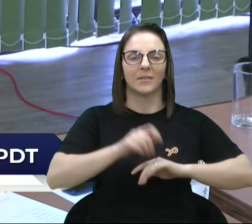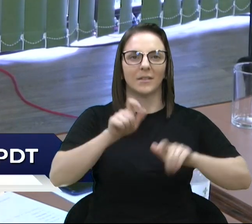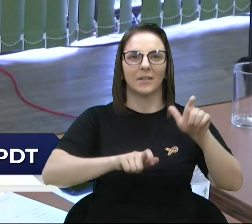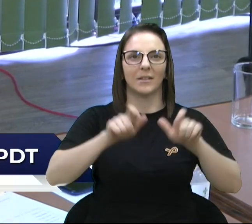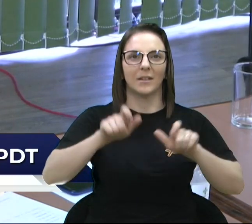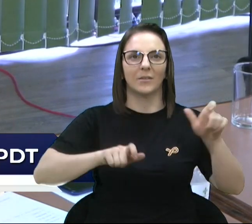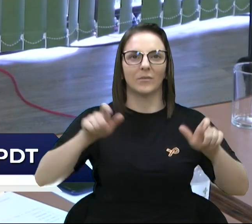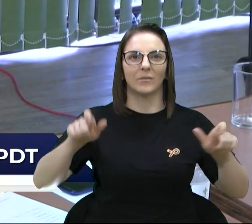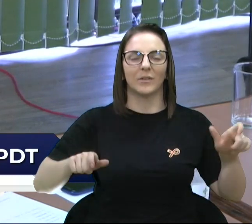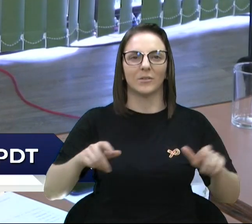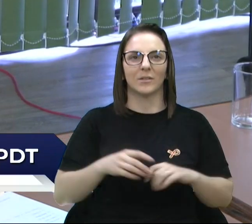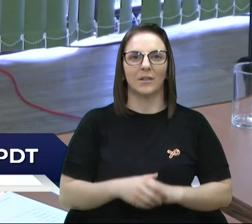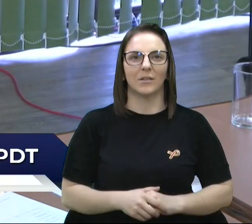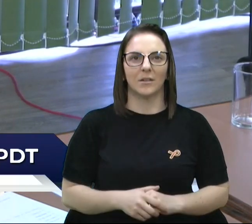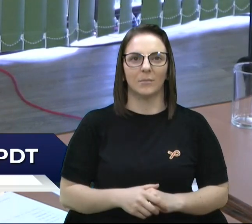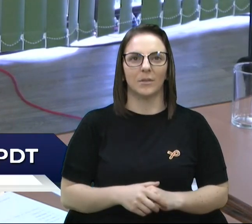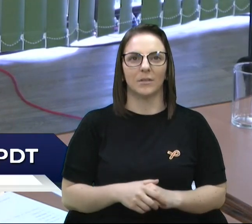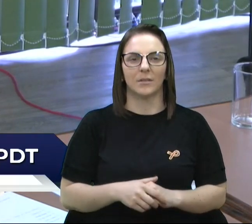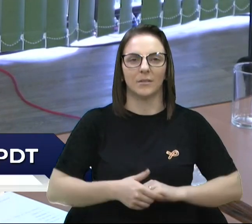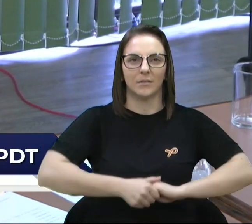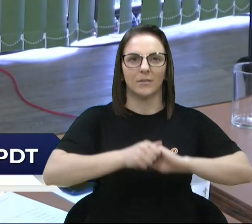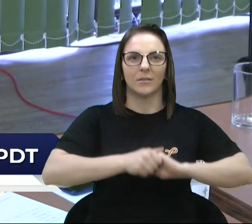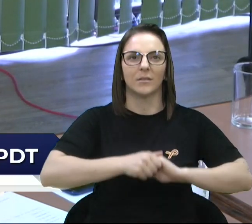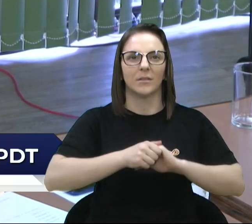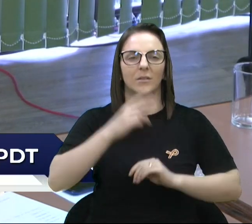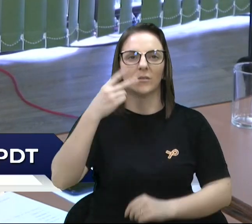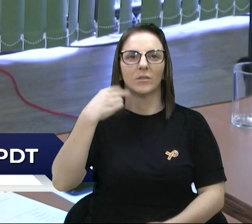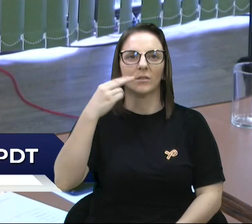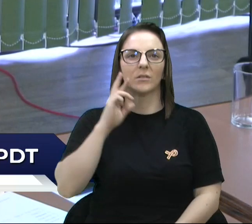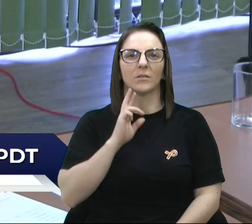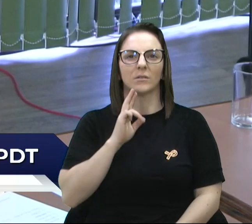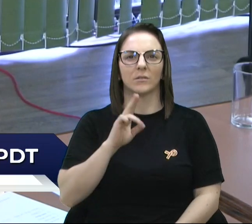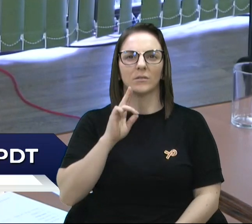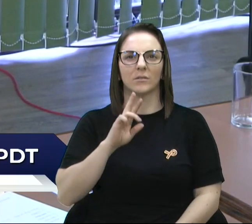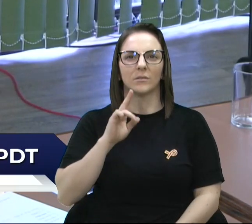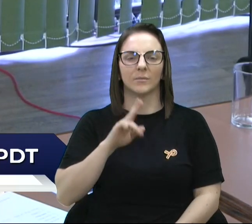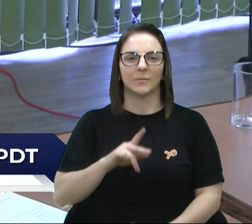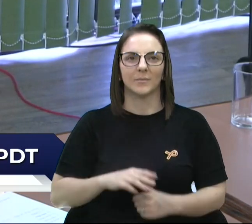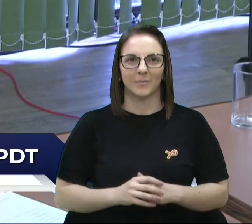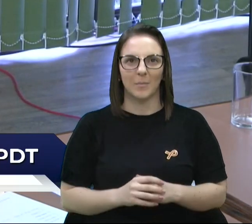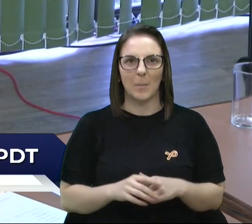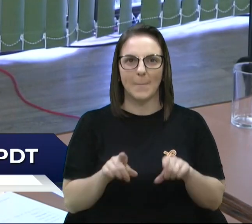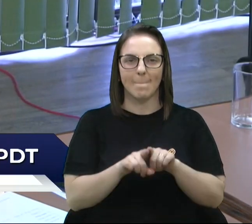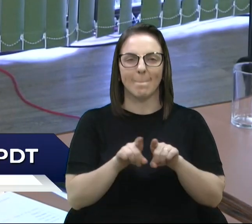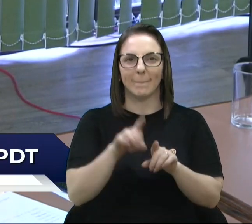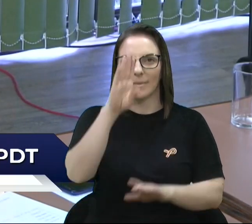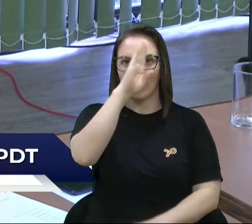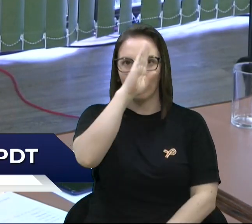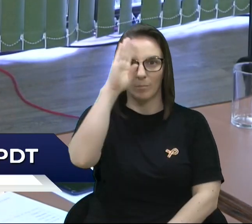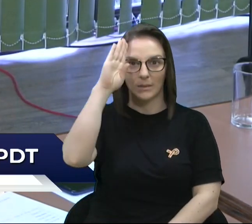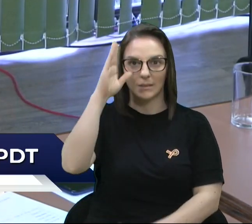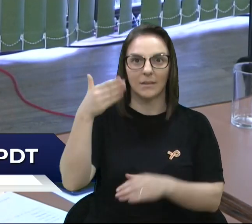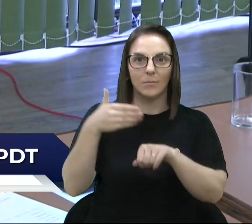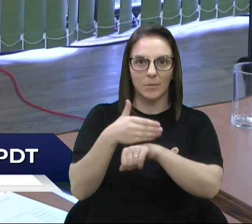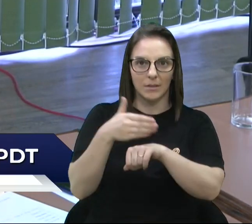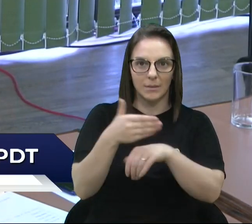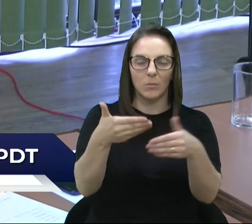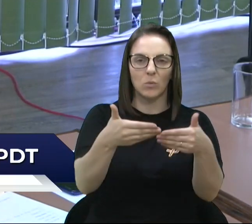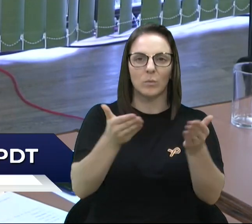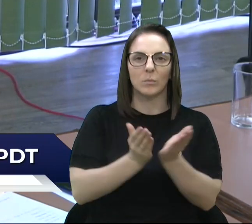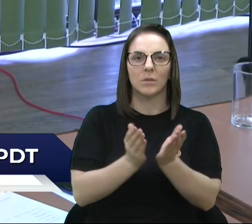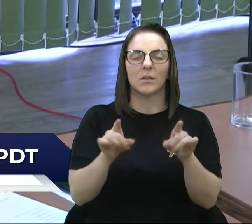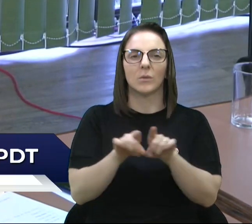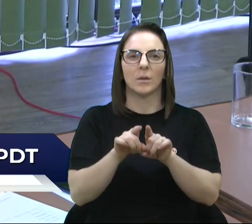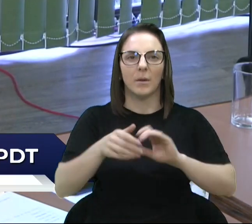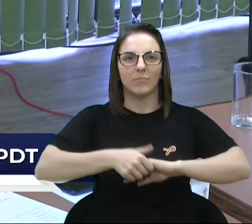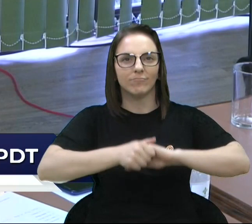Saudar o vereador Renato Oliveira, o vereador Adriano Bressan, componentes. Saudar o